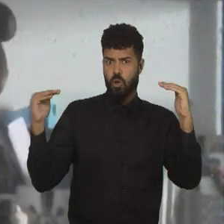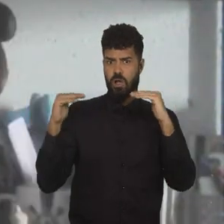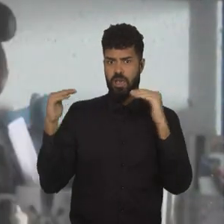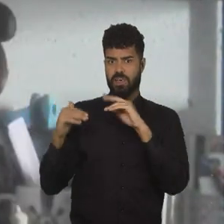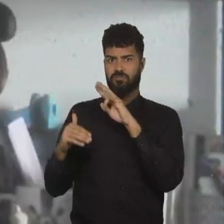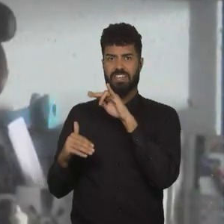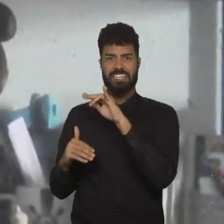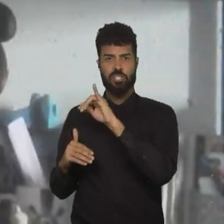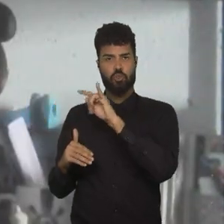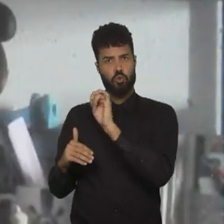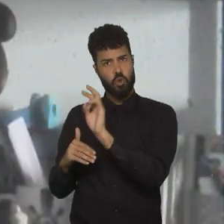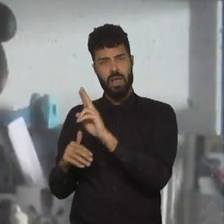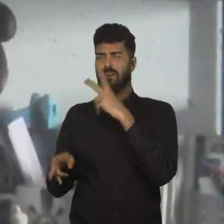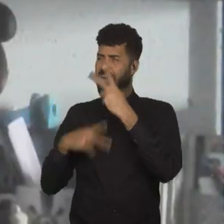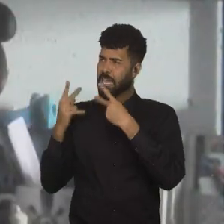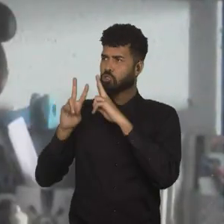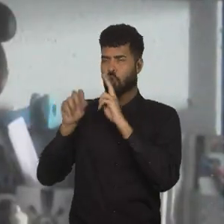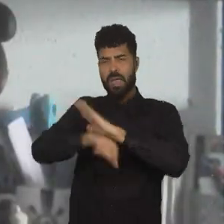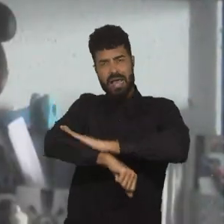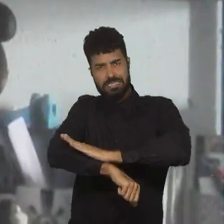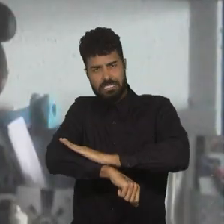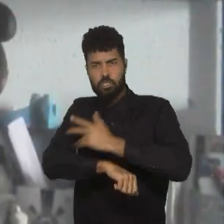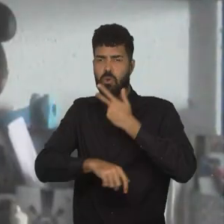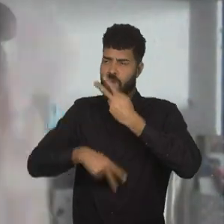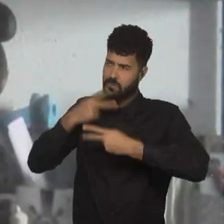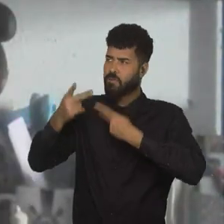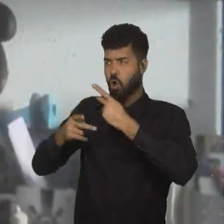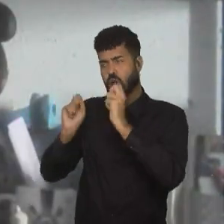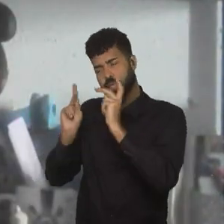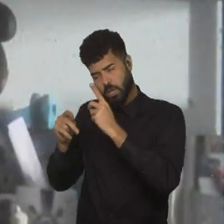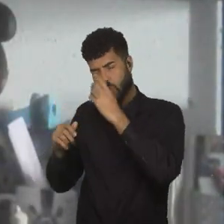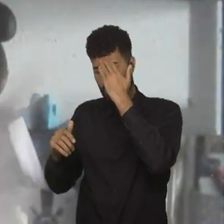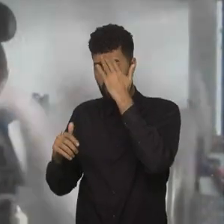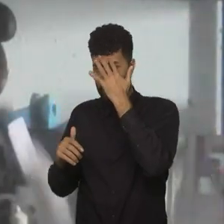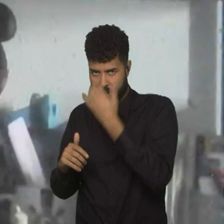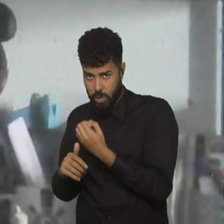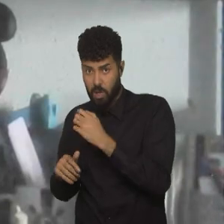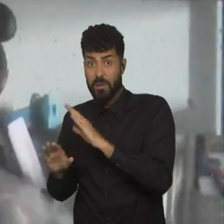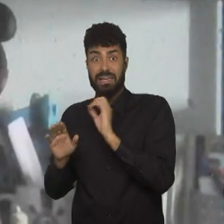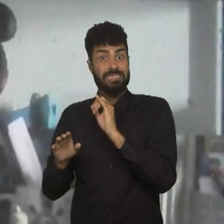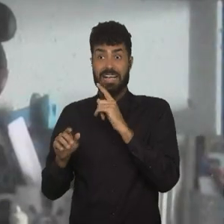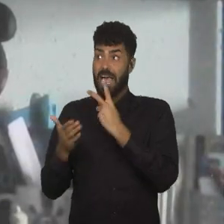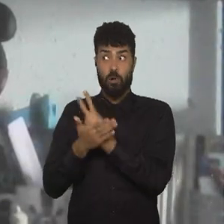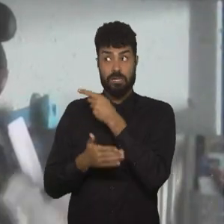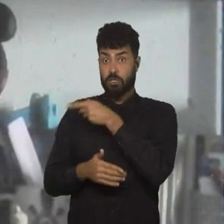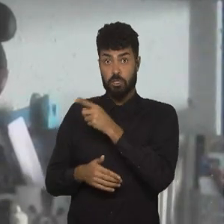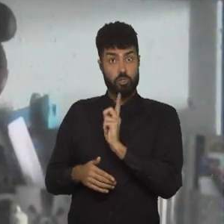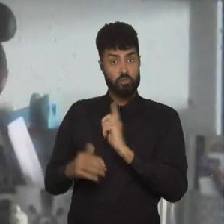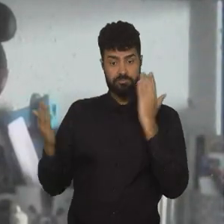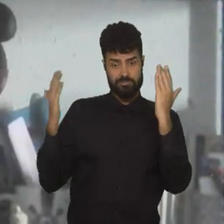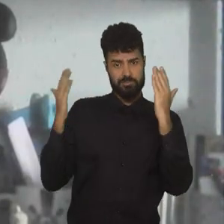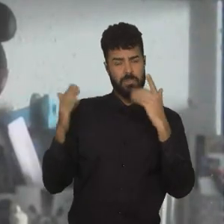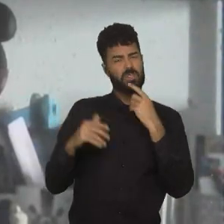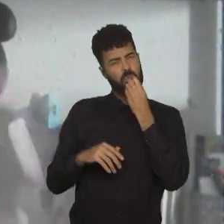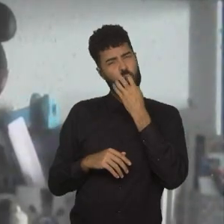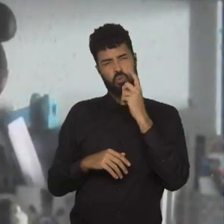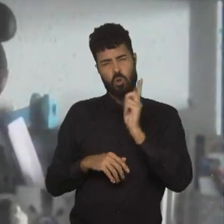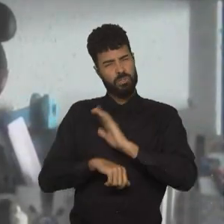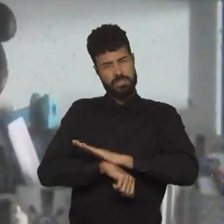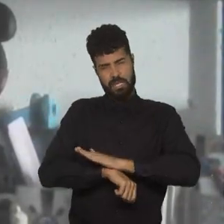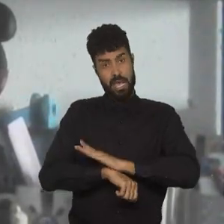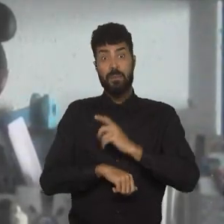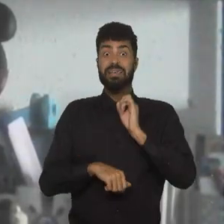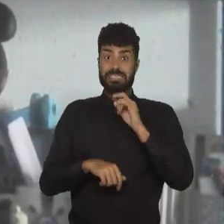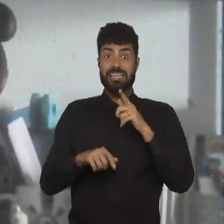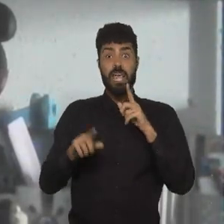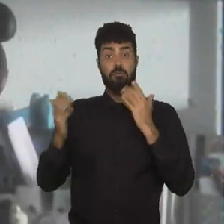se você falava do Vini, tudo bem que teve a questão do racismo, que foi falado bastante, mas independente disso, se não tivesse acontecido isso, seria bom que não acontecesse, o